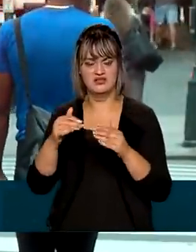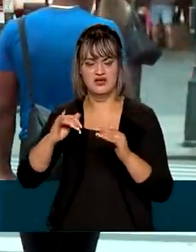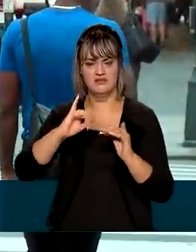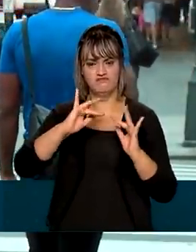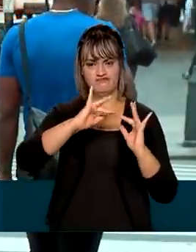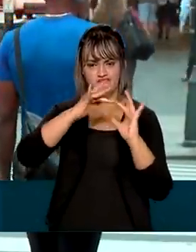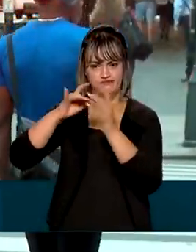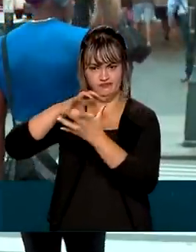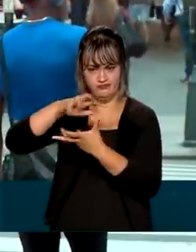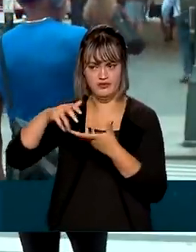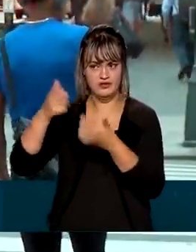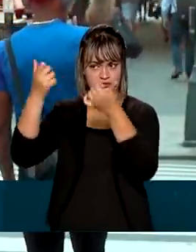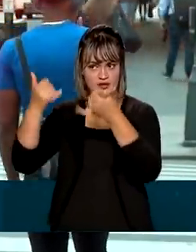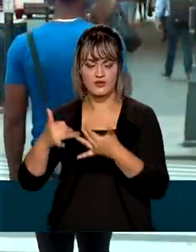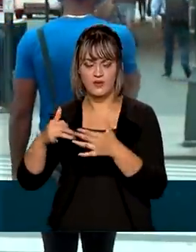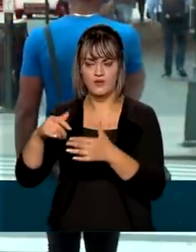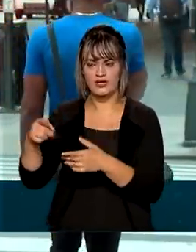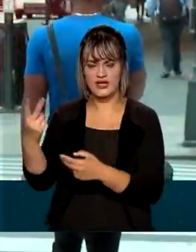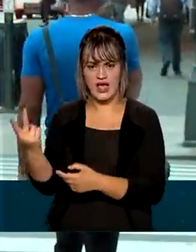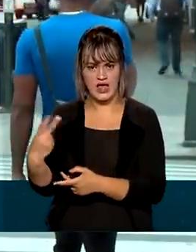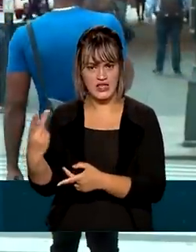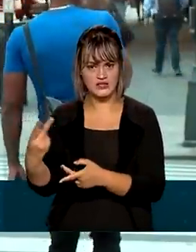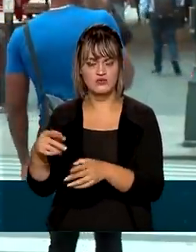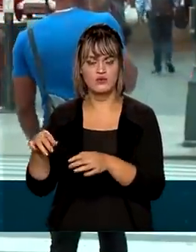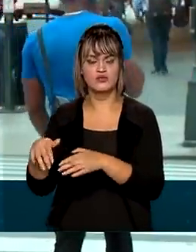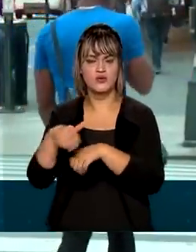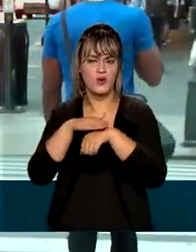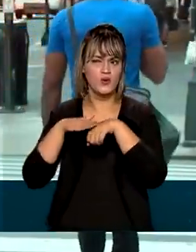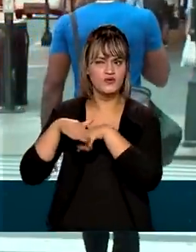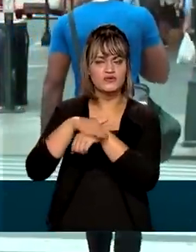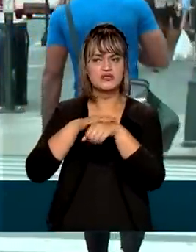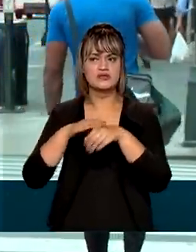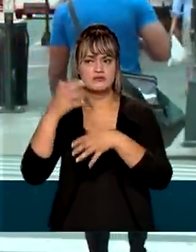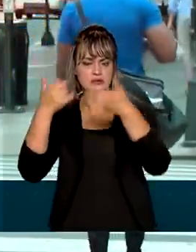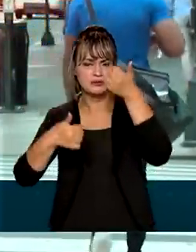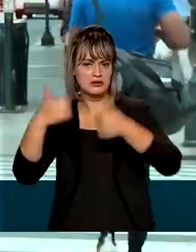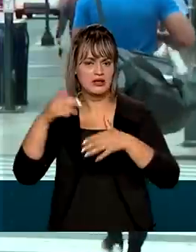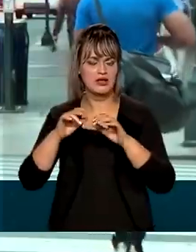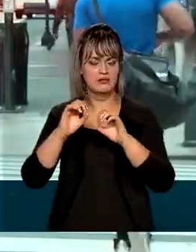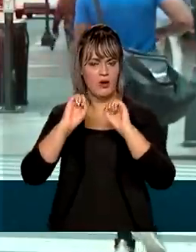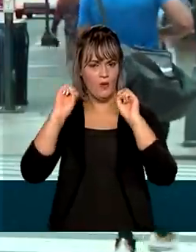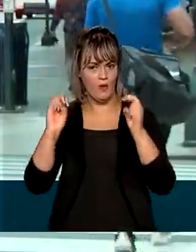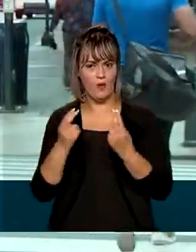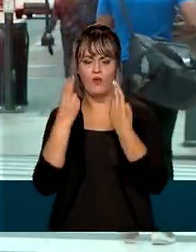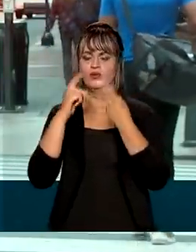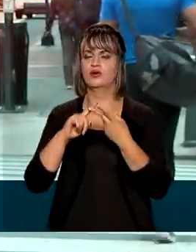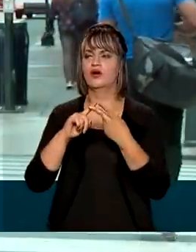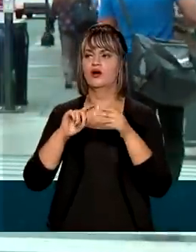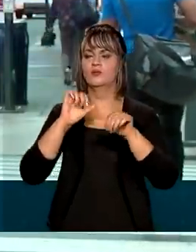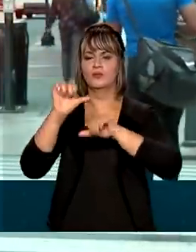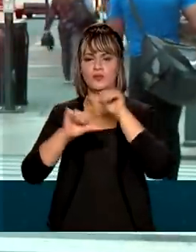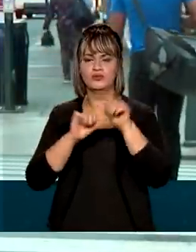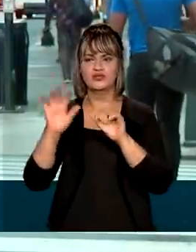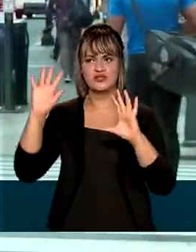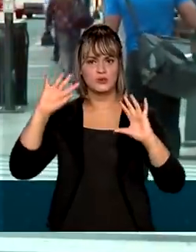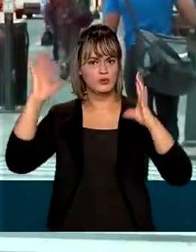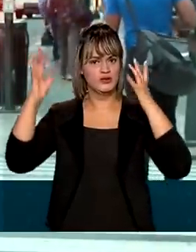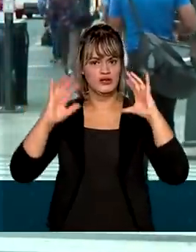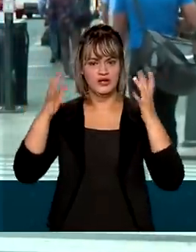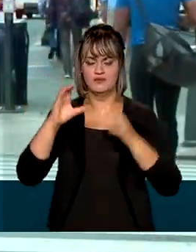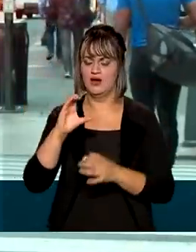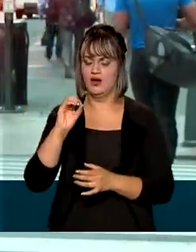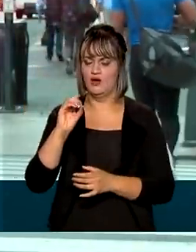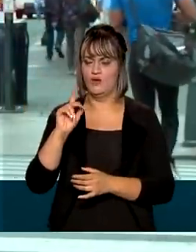Relações Exteriores, os líderes falaram sobre a realização da Conferência das Nações Unidas, sobre mudança do clima, a